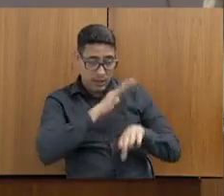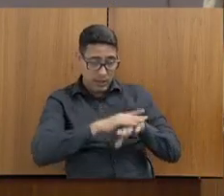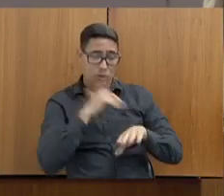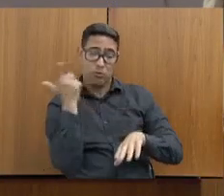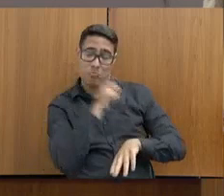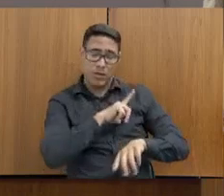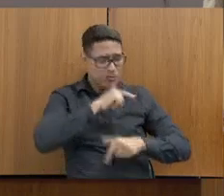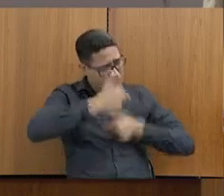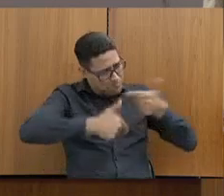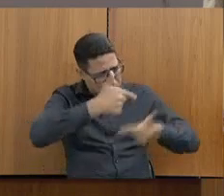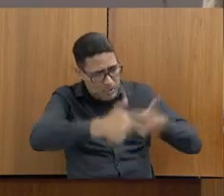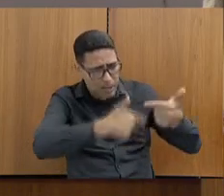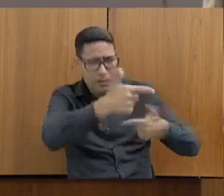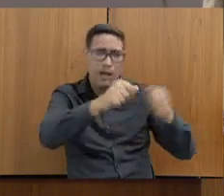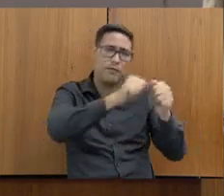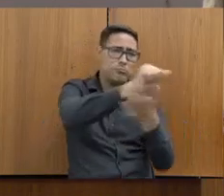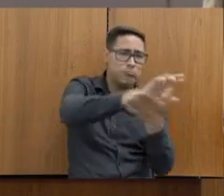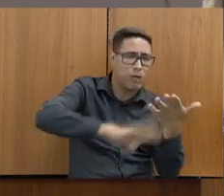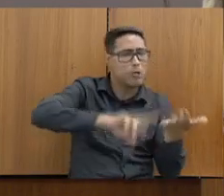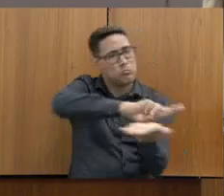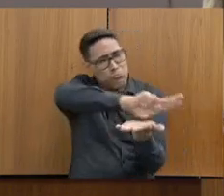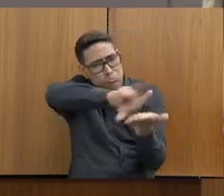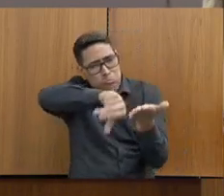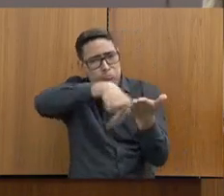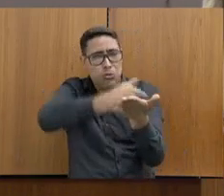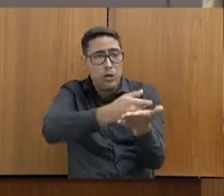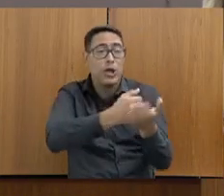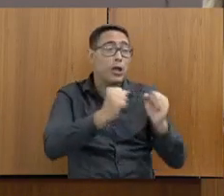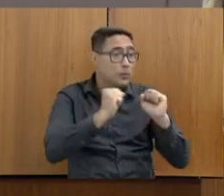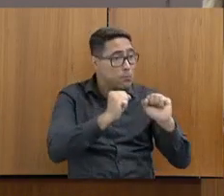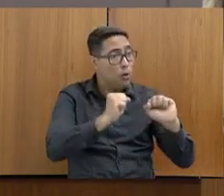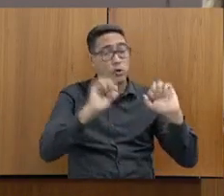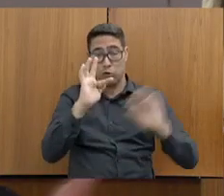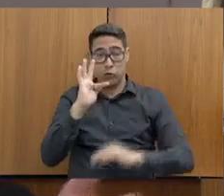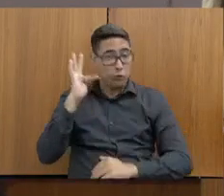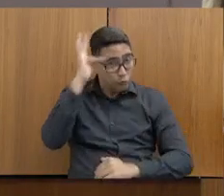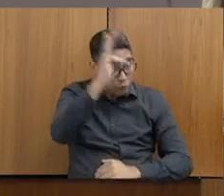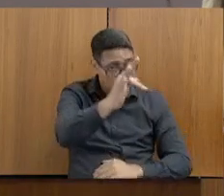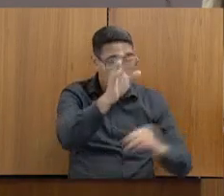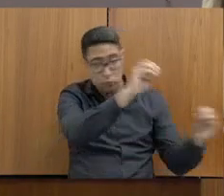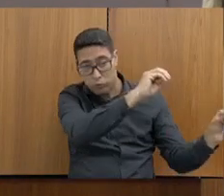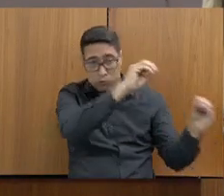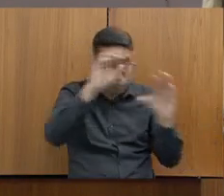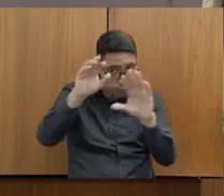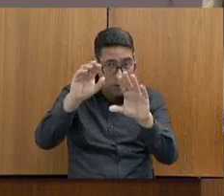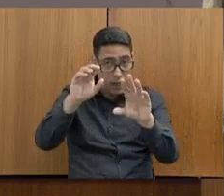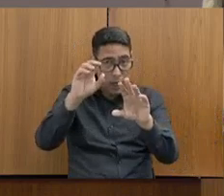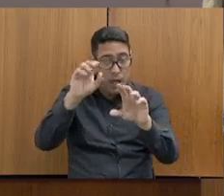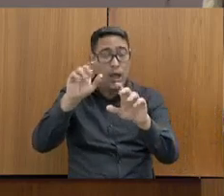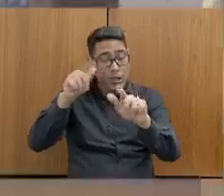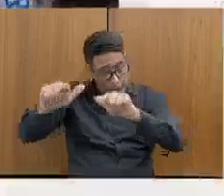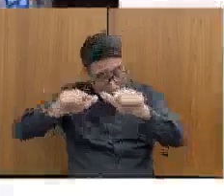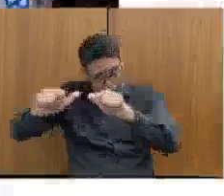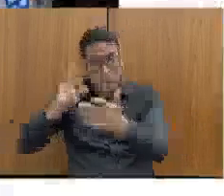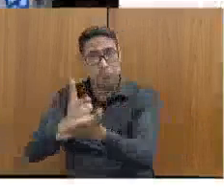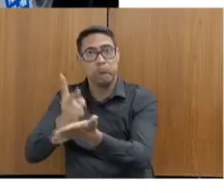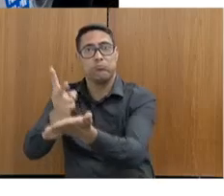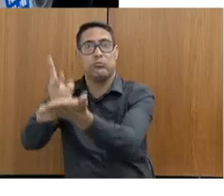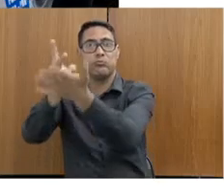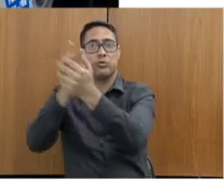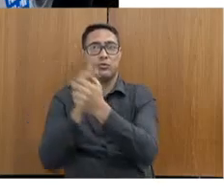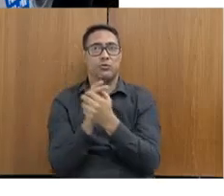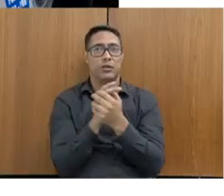quando estiverem fora do sistema. Então, hoje nós temos inúmeros presos que já têm cursos profissionalizantes que estão